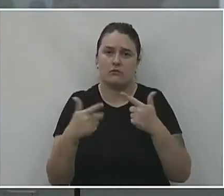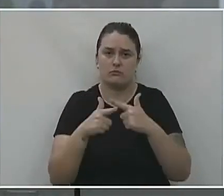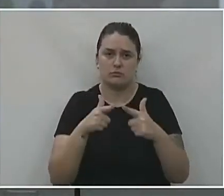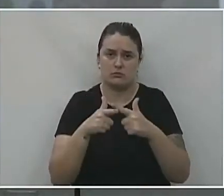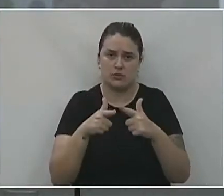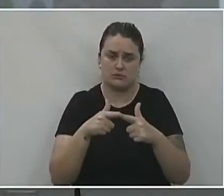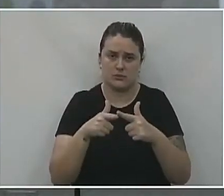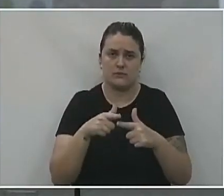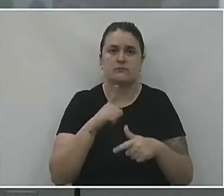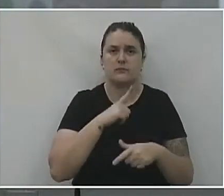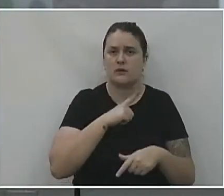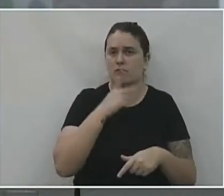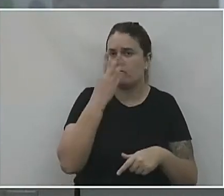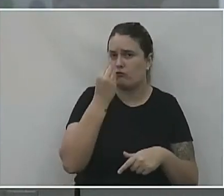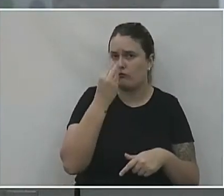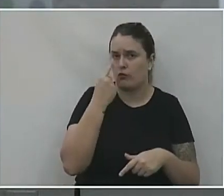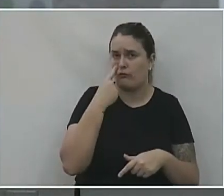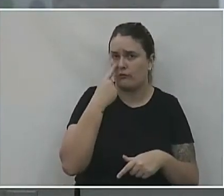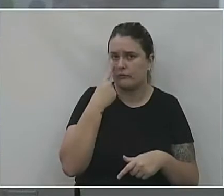Mais algumas fotos.